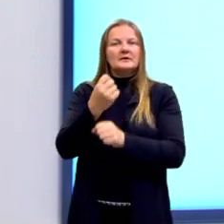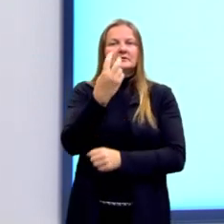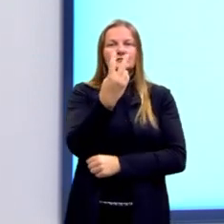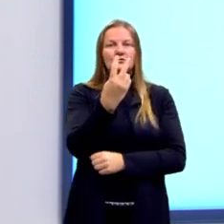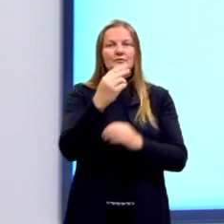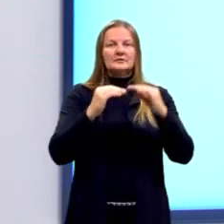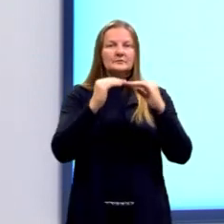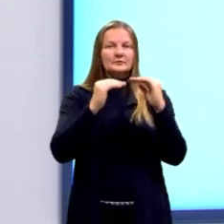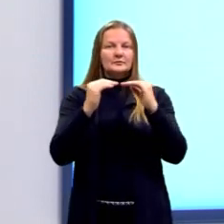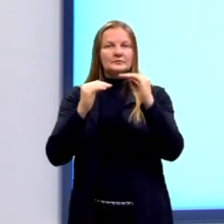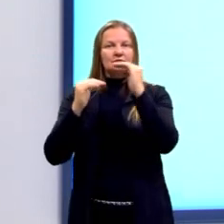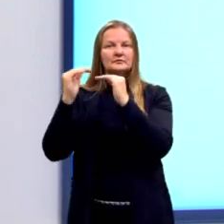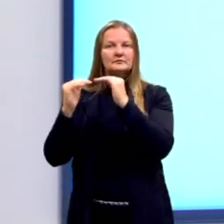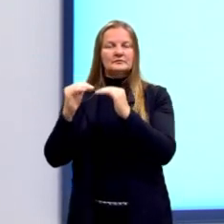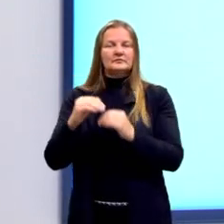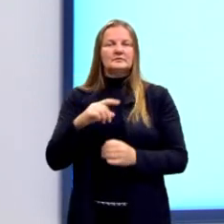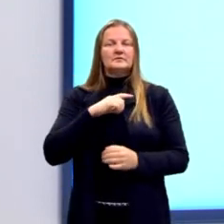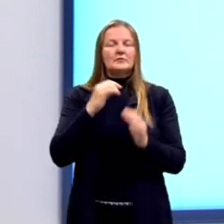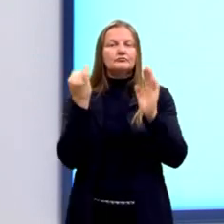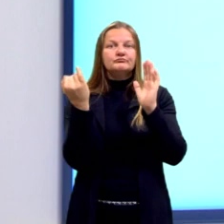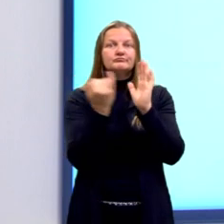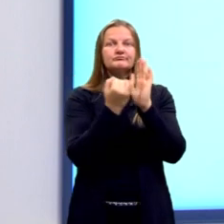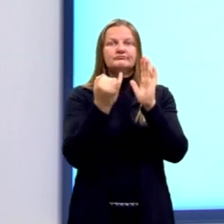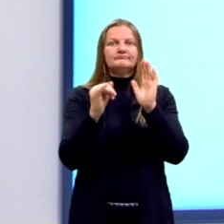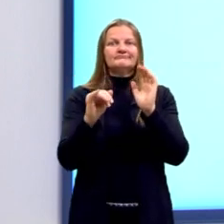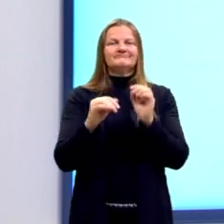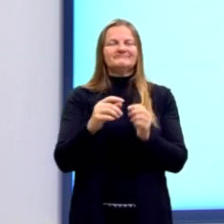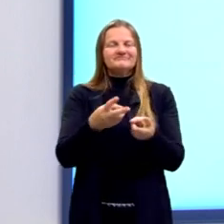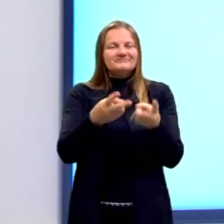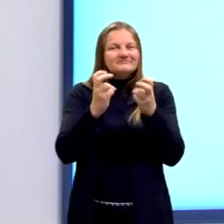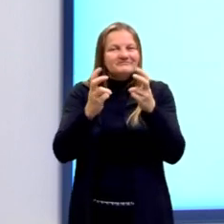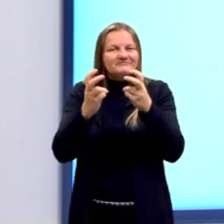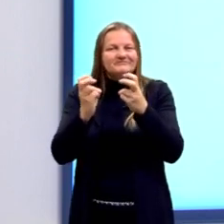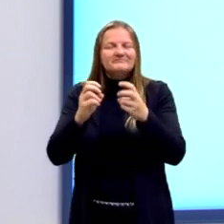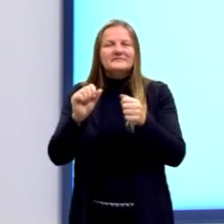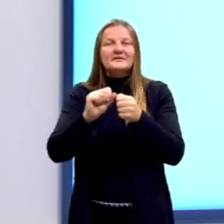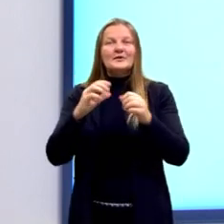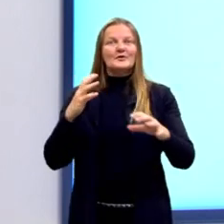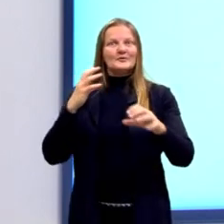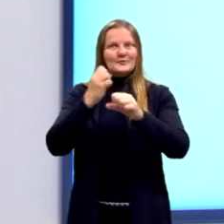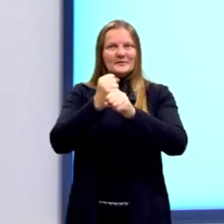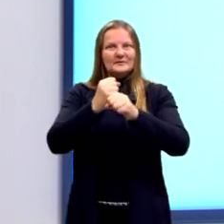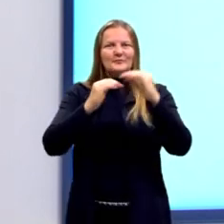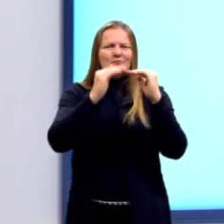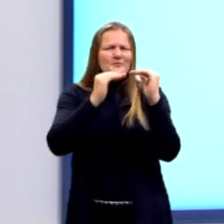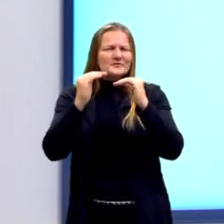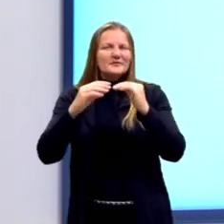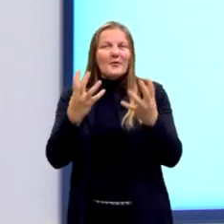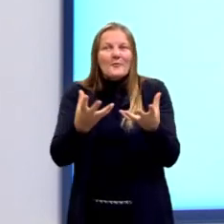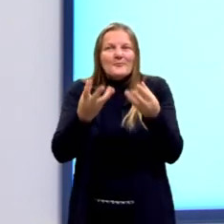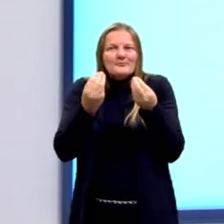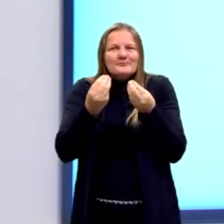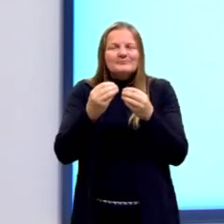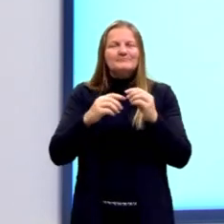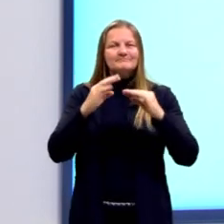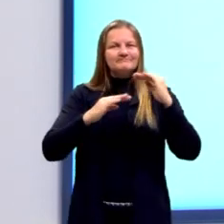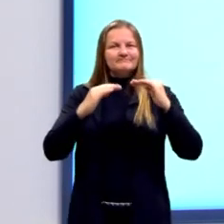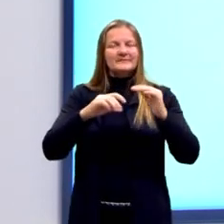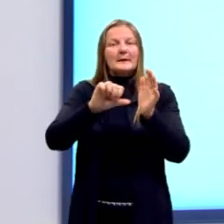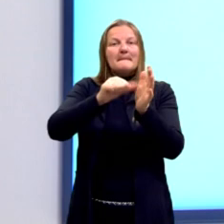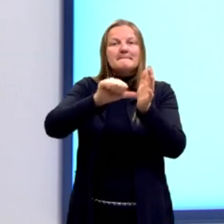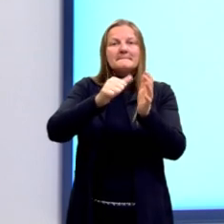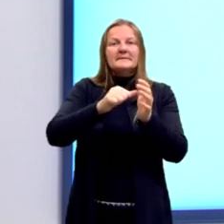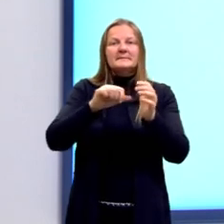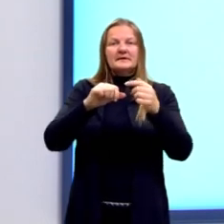proporções que nós identificamos, tá? Quando nós somamos proporções, nós somamos primeiro